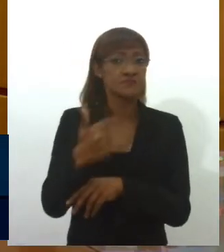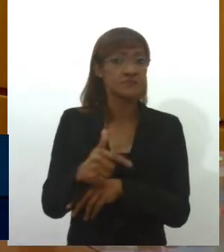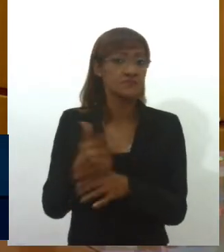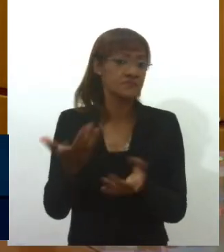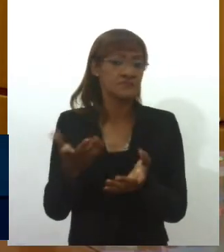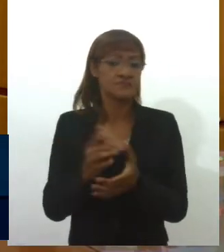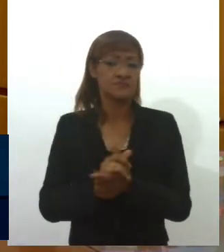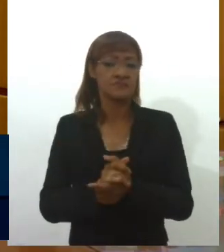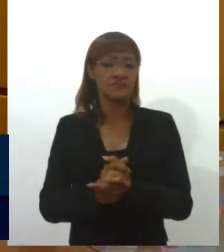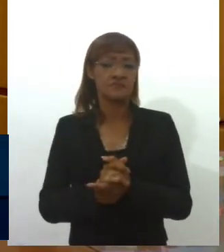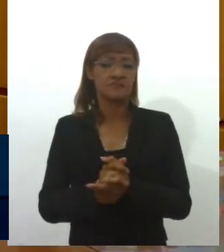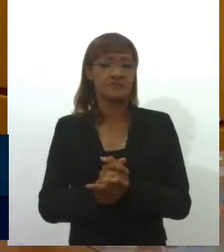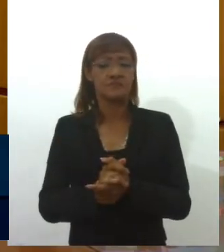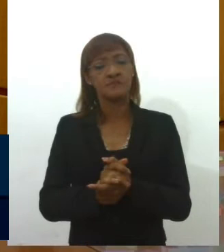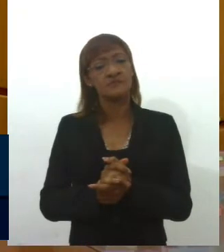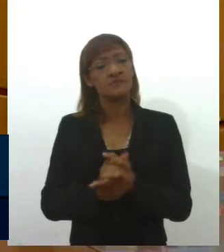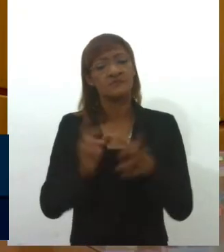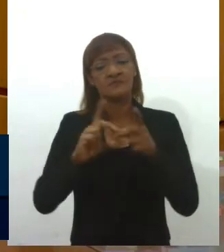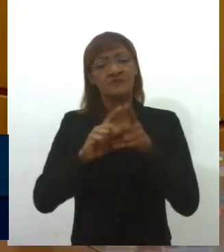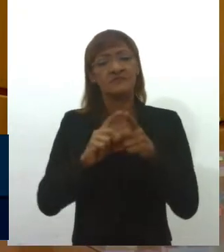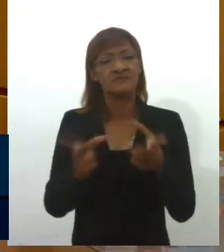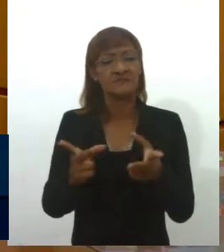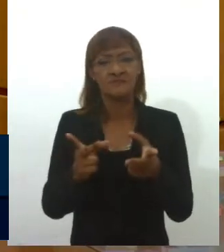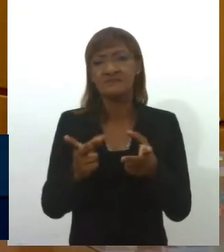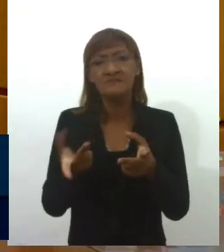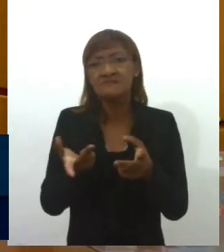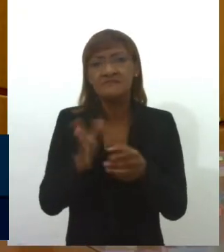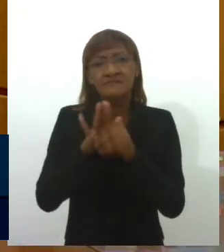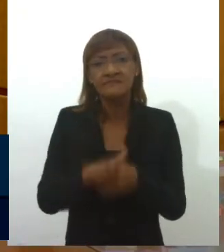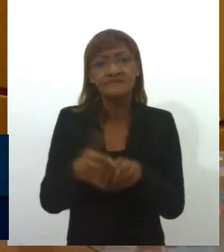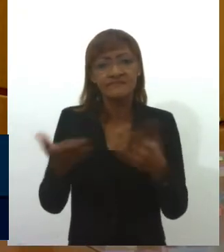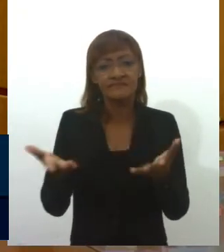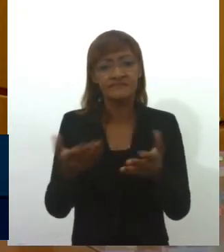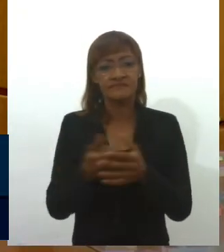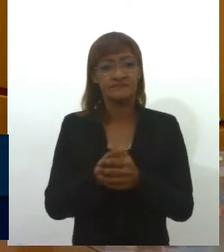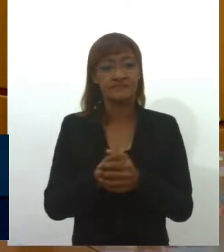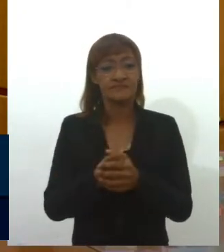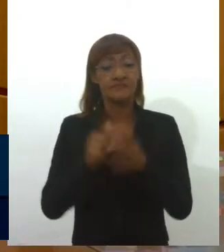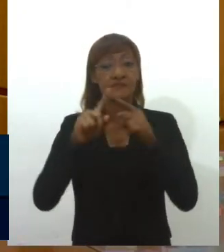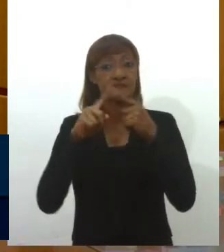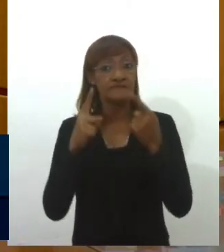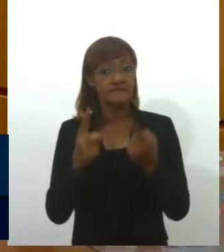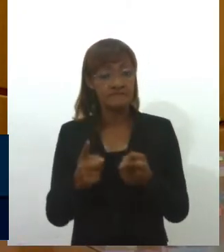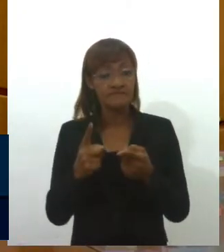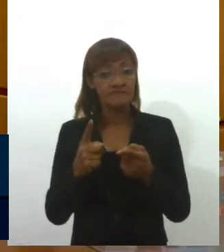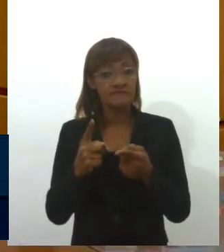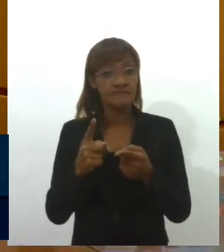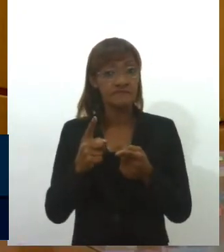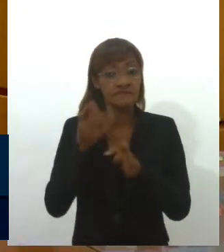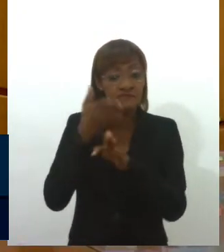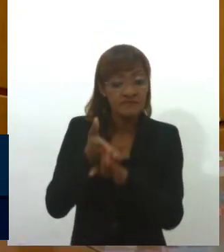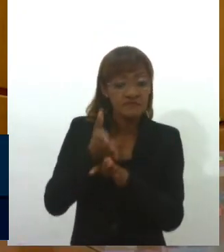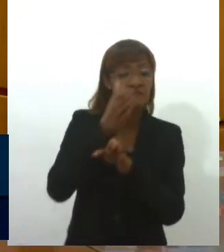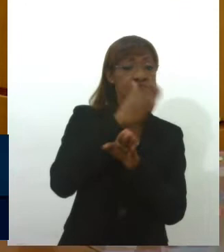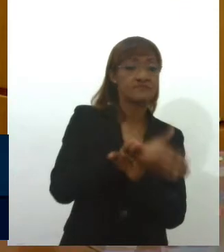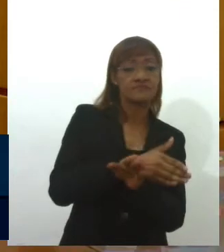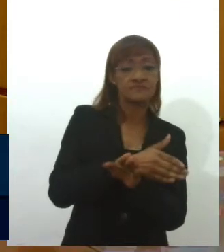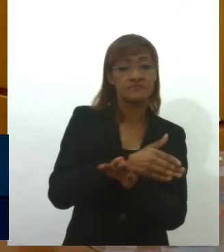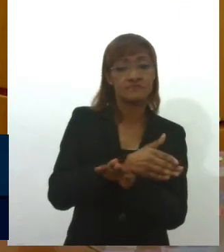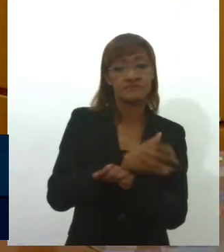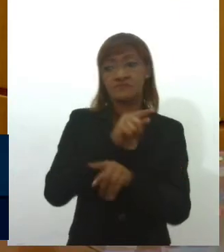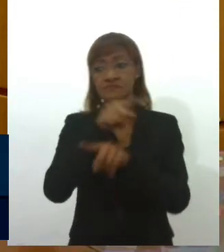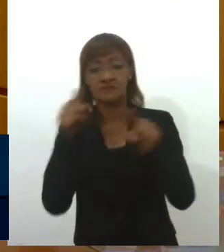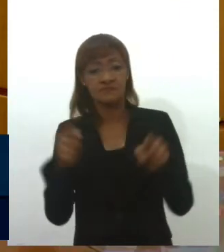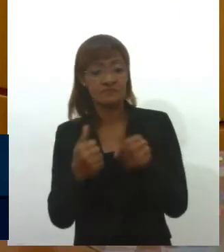cidadãos, era uma democracia escravocrata, portanto, era uma democracia cheia de imperfeições. Mas mesmo lá, aqueles que defendiam a